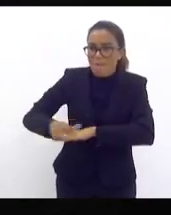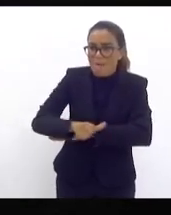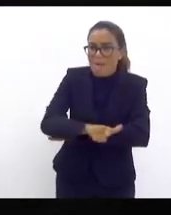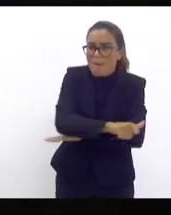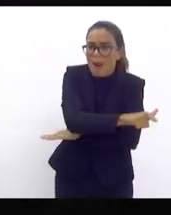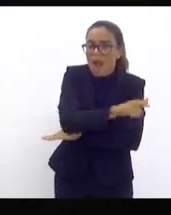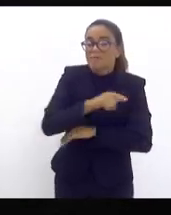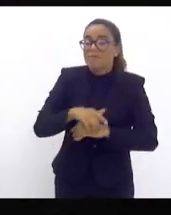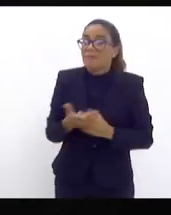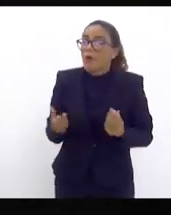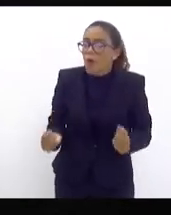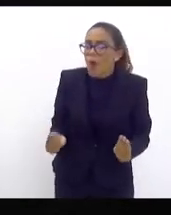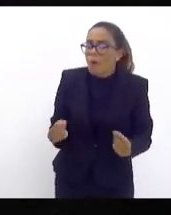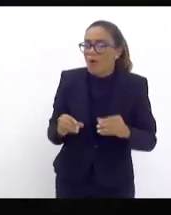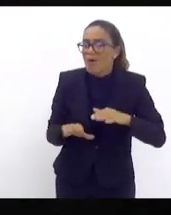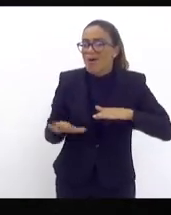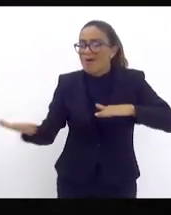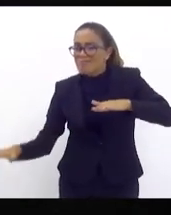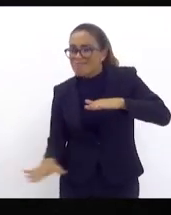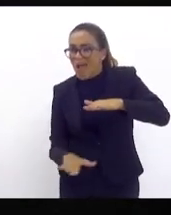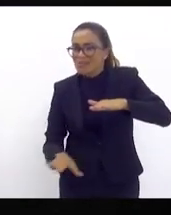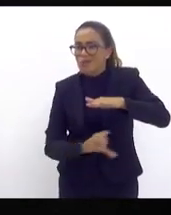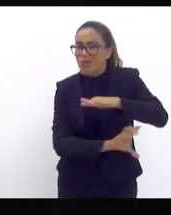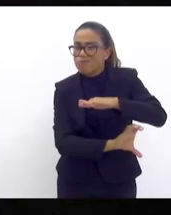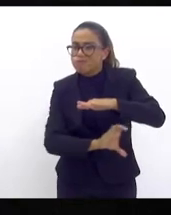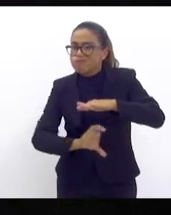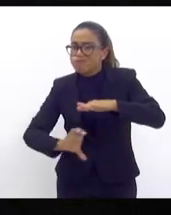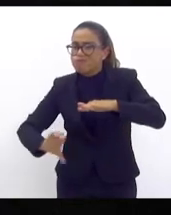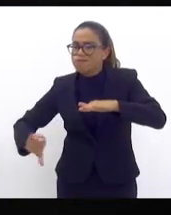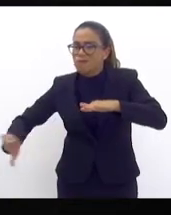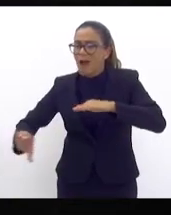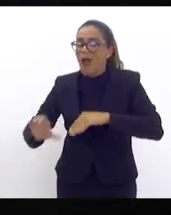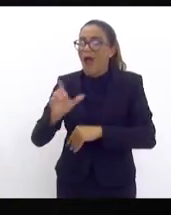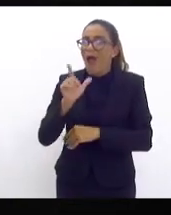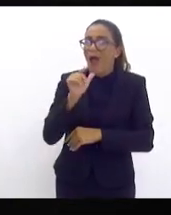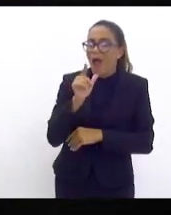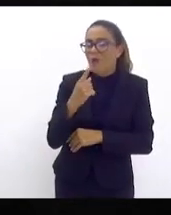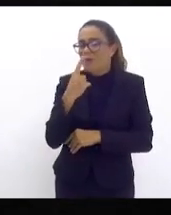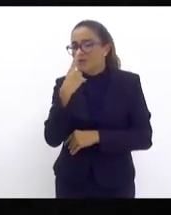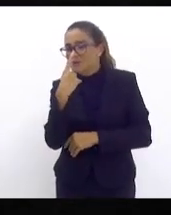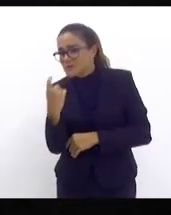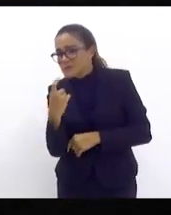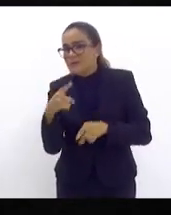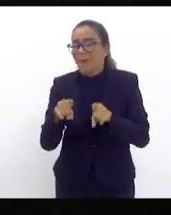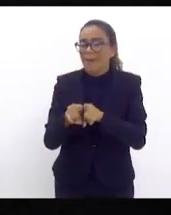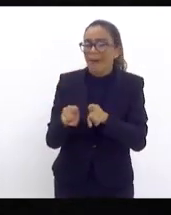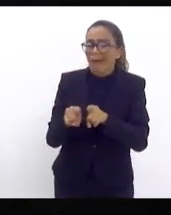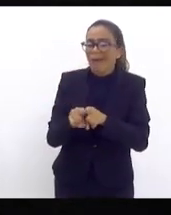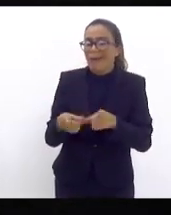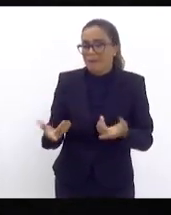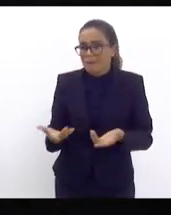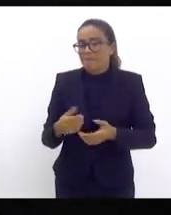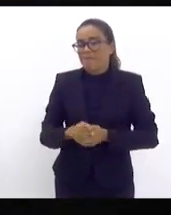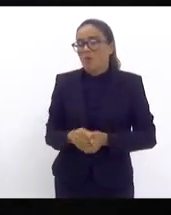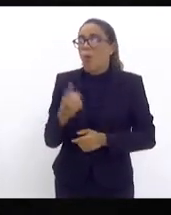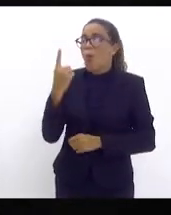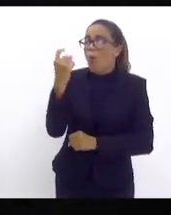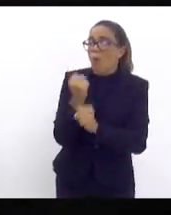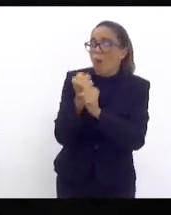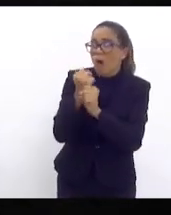então nós temos que questionar amanhã Águas do Rio porque elas estão há um ano e meio entendeu só